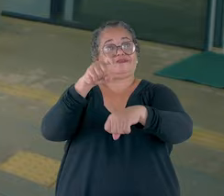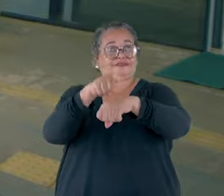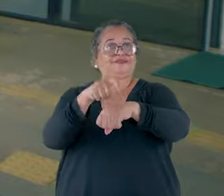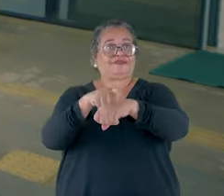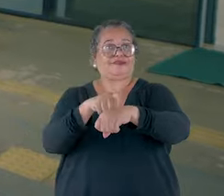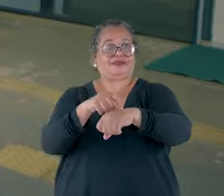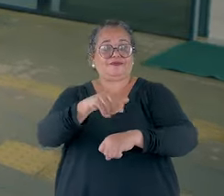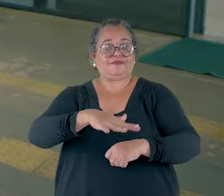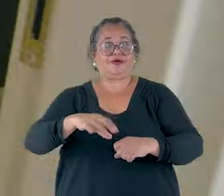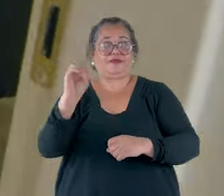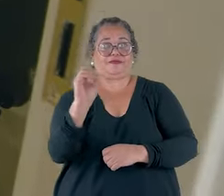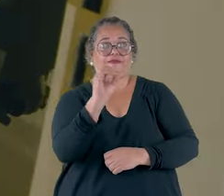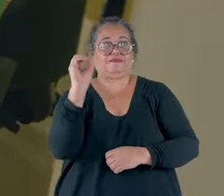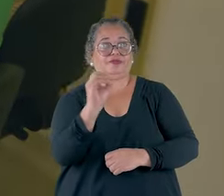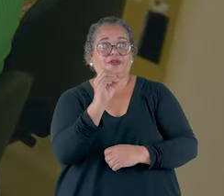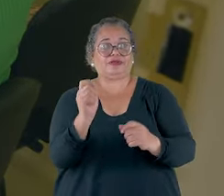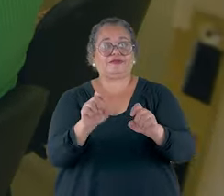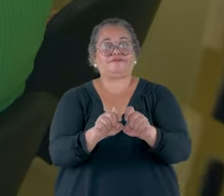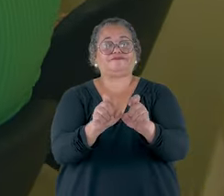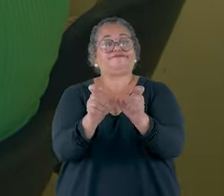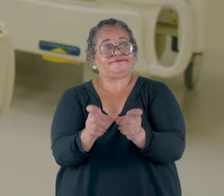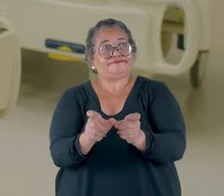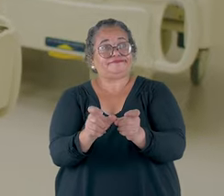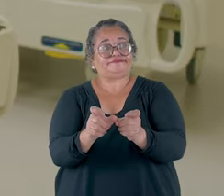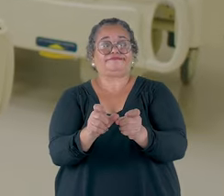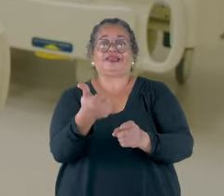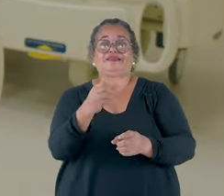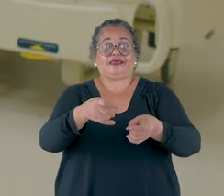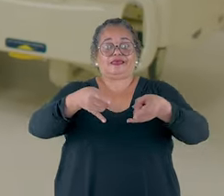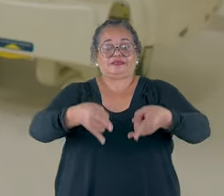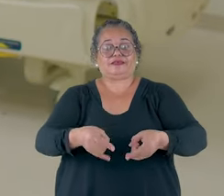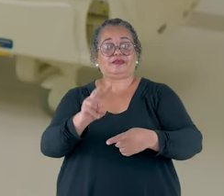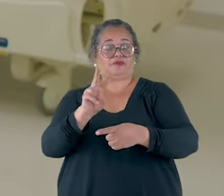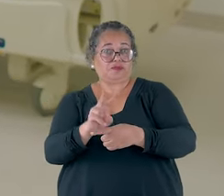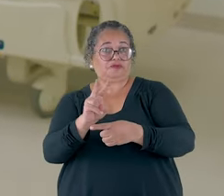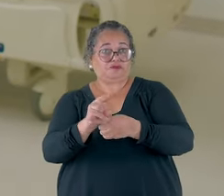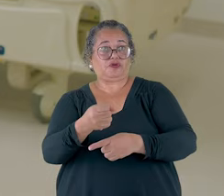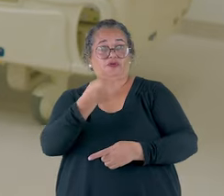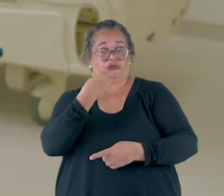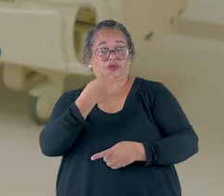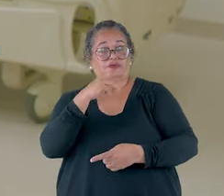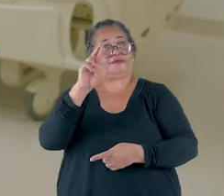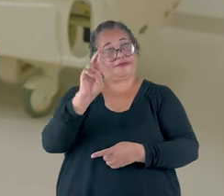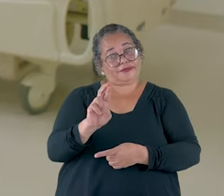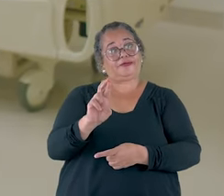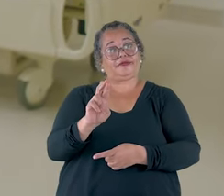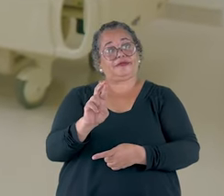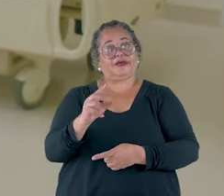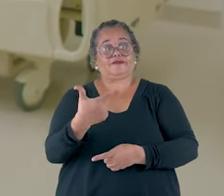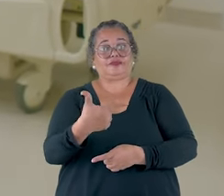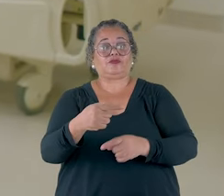Com área de ambulâncias, consultórios ginecológicos, 10 leitos de medicação e observação para gestantes,